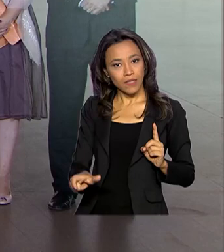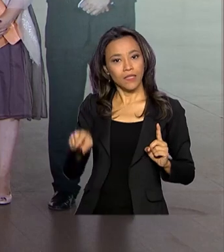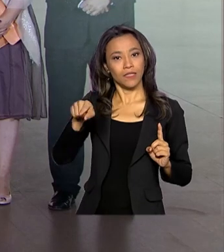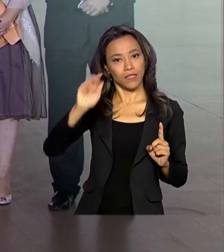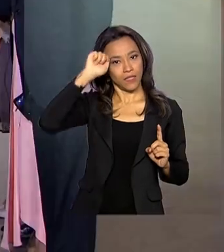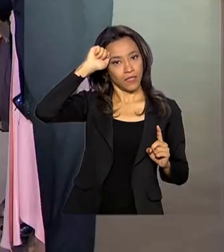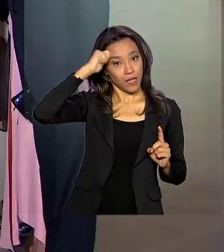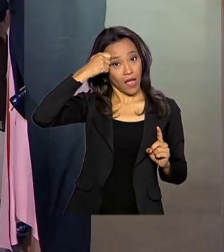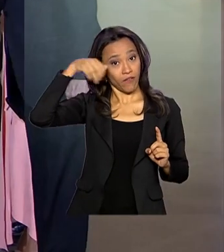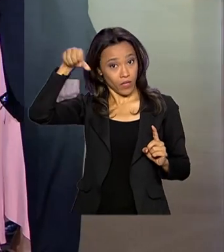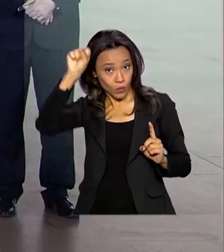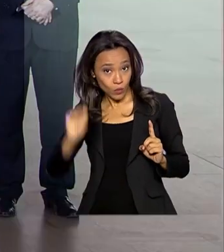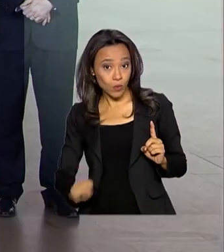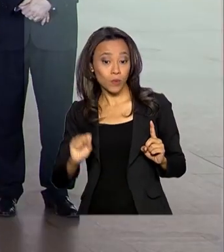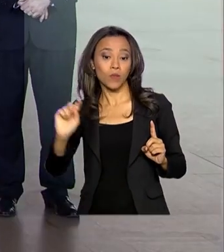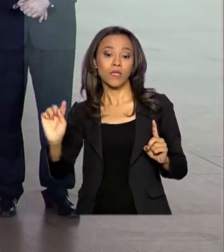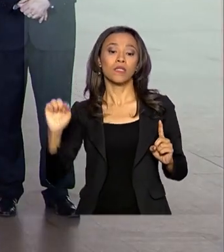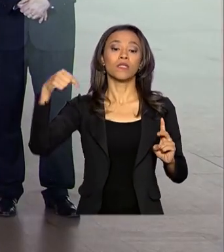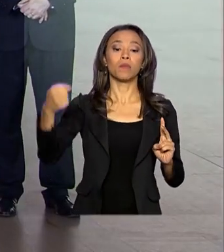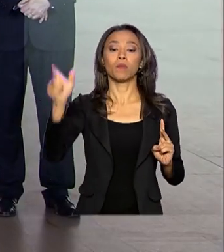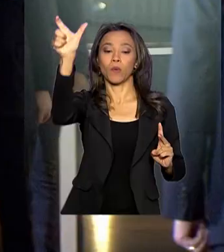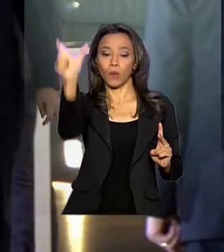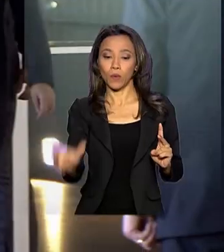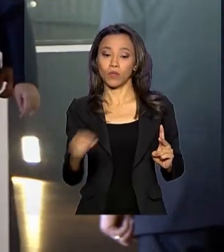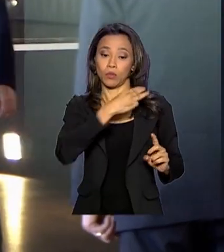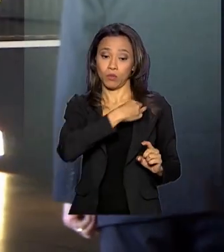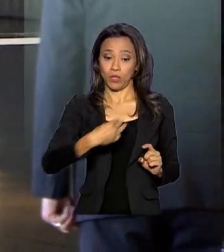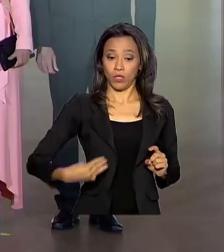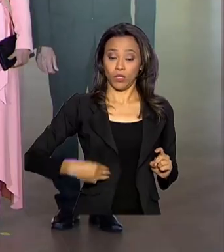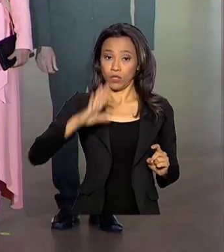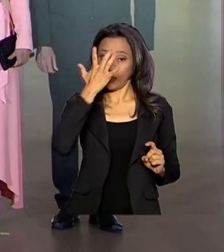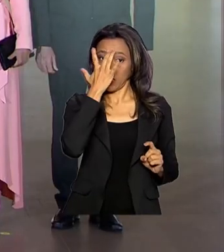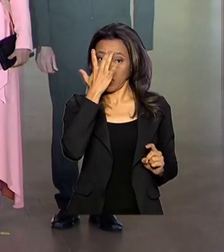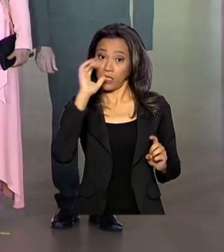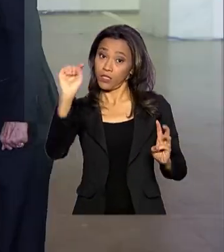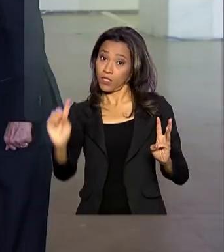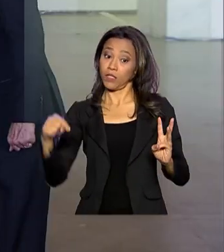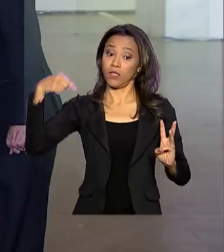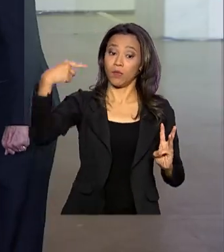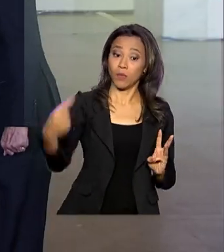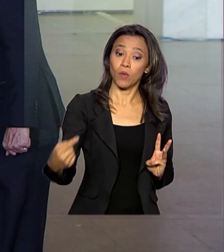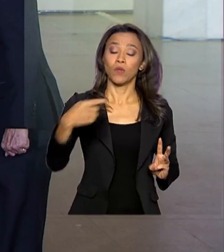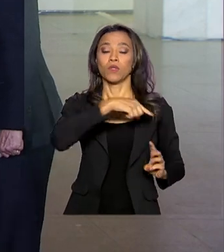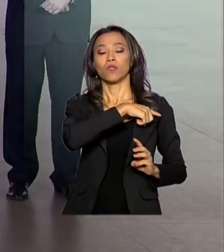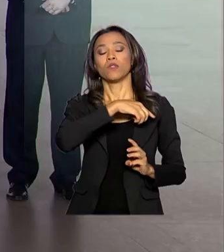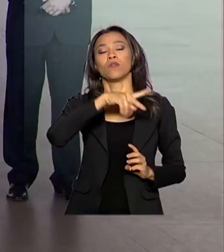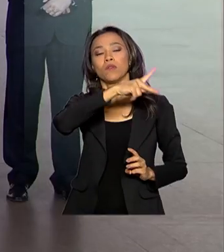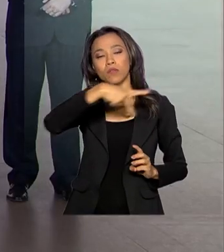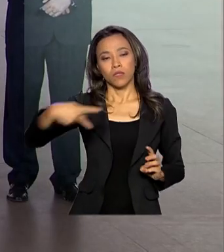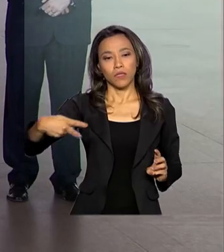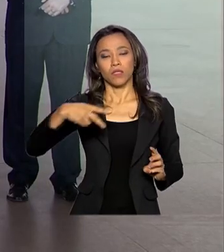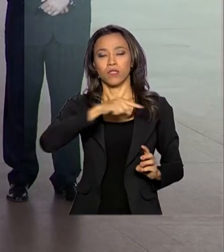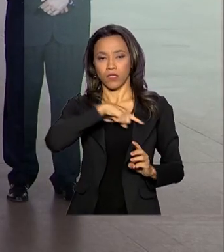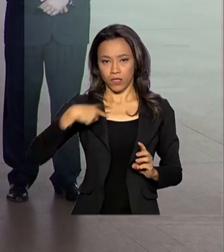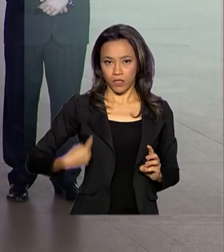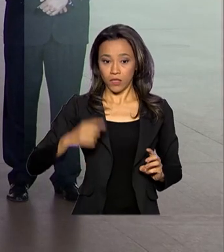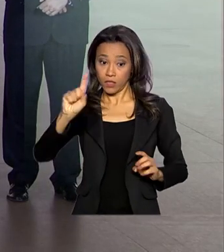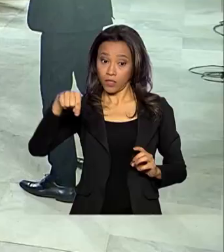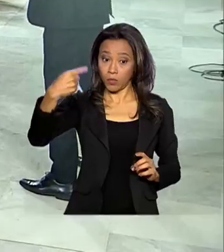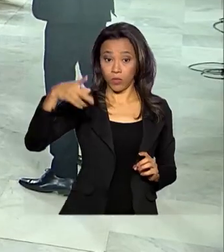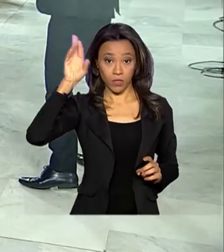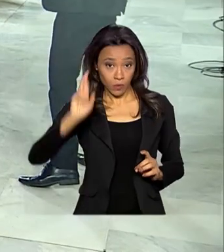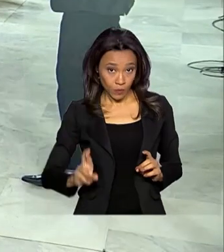África do Sul, seguido do primeiro-ministro da Índia e do presidente da China e, por fim, o presidente da Rússia.